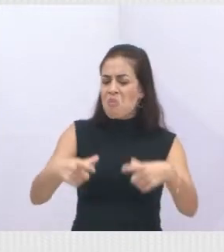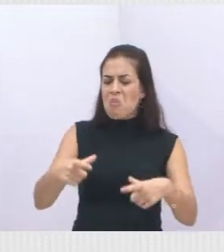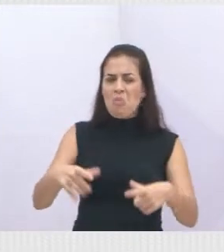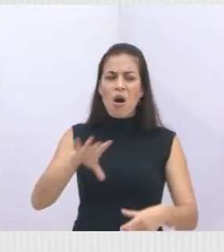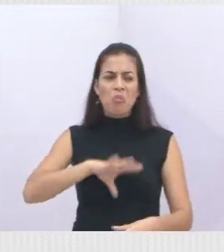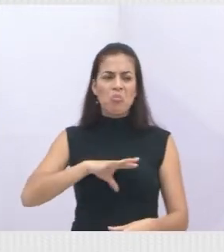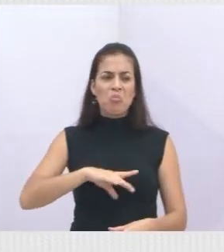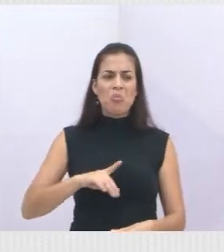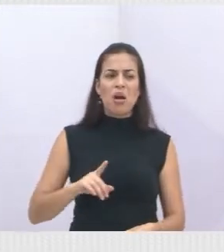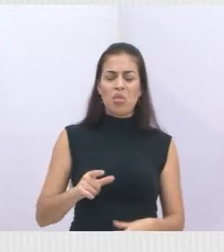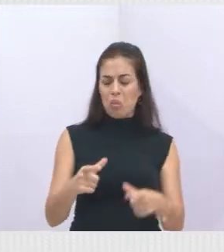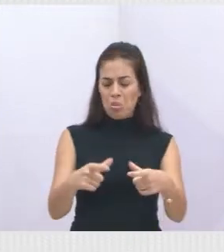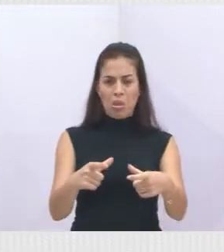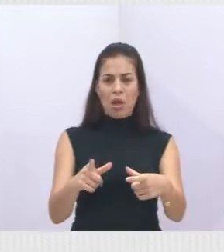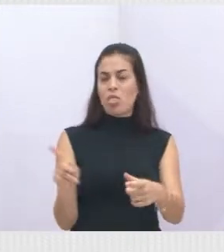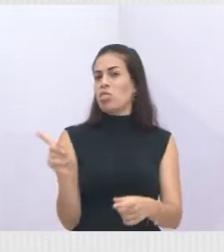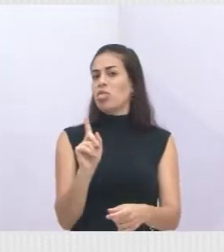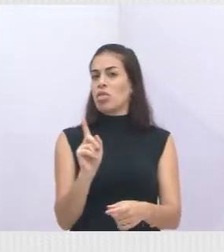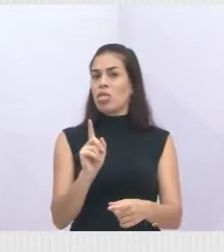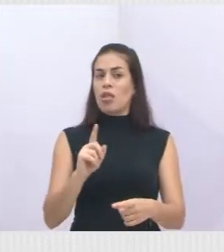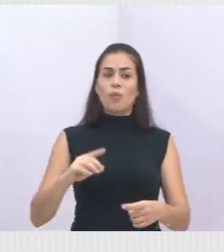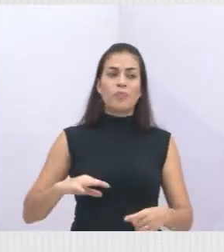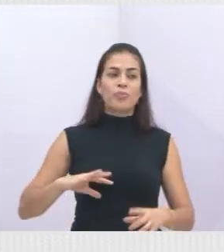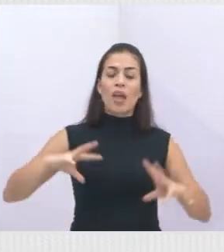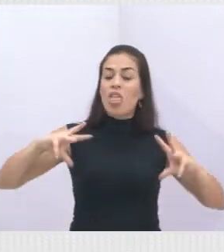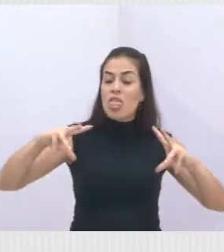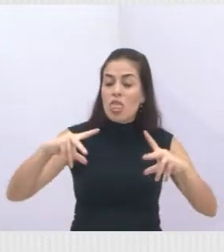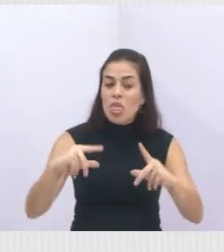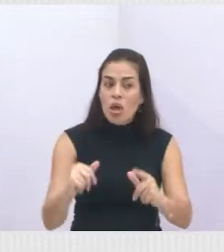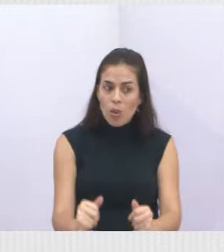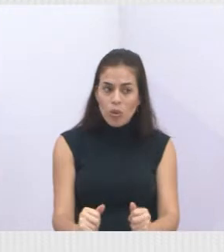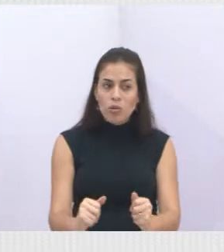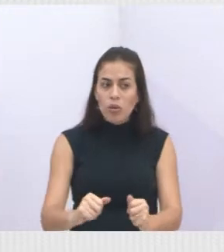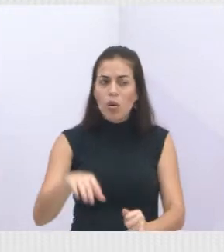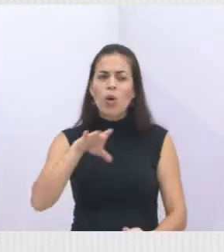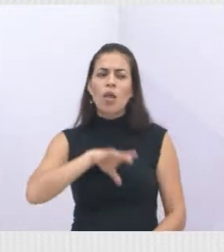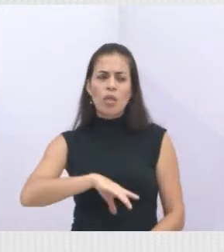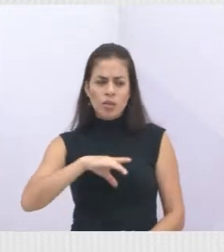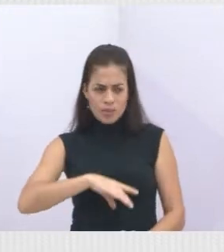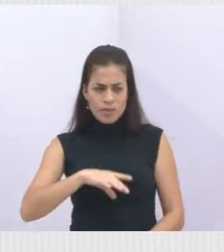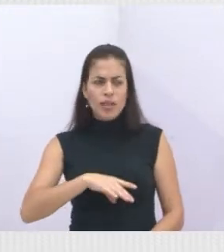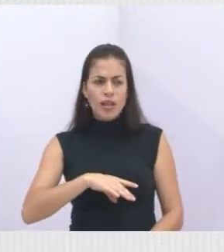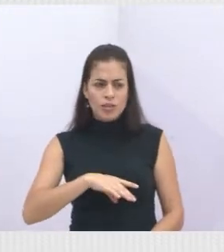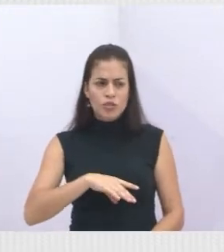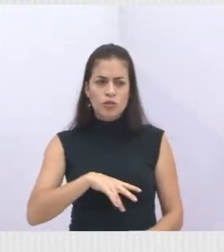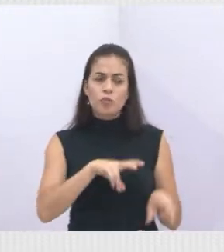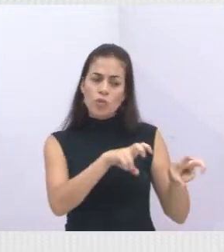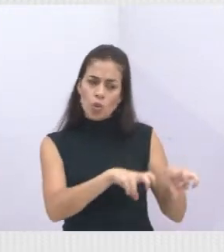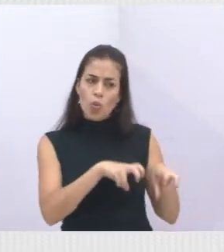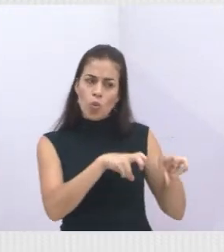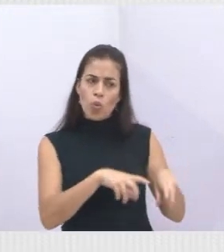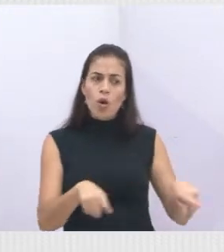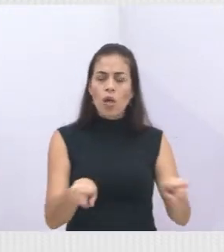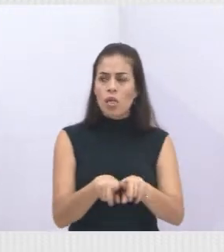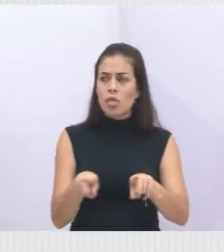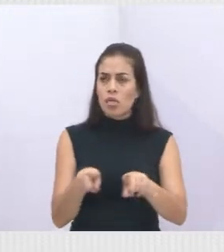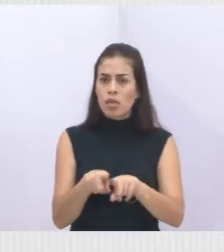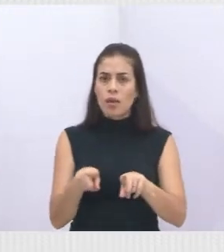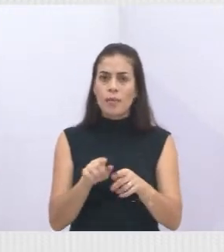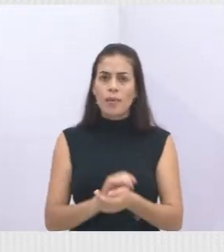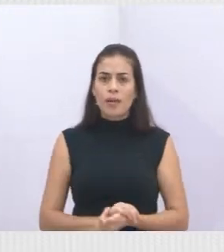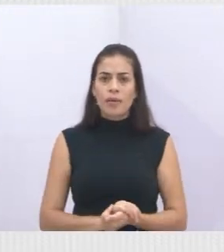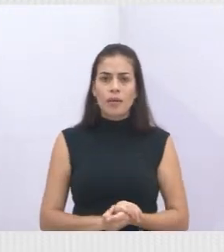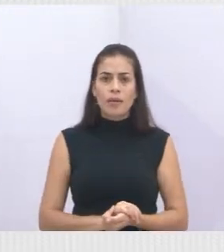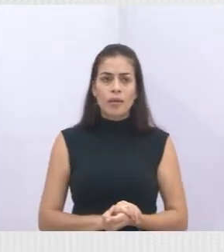município todo, isso inclui principalmente a zona rural, que é a Mata Atlântica nossa, que precisa ser preservada,